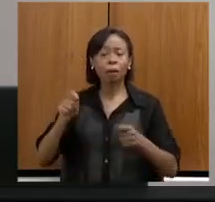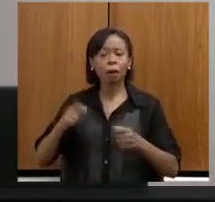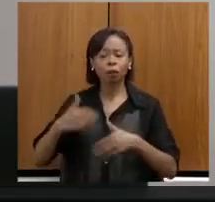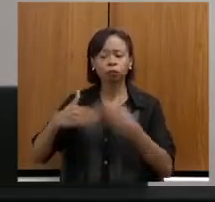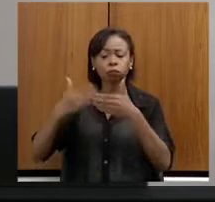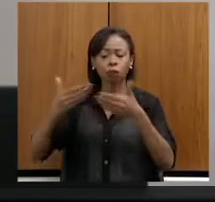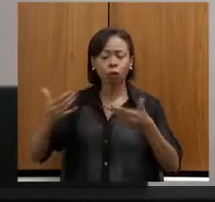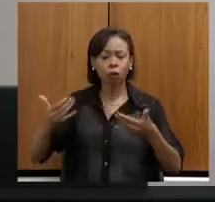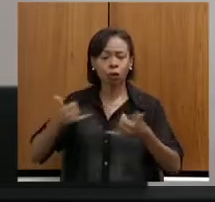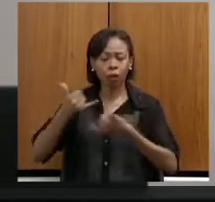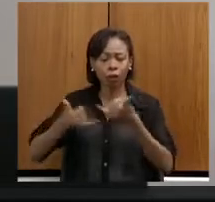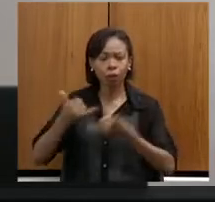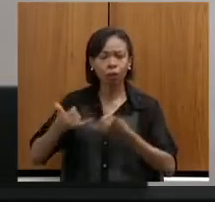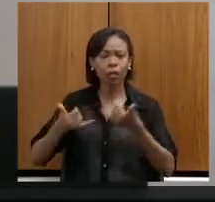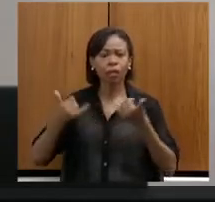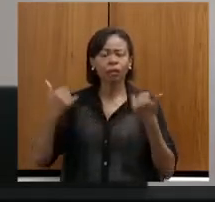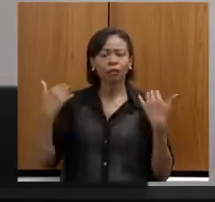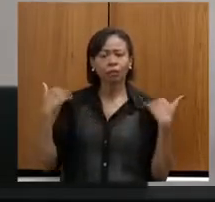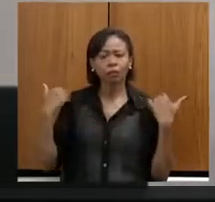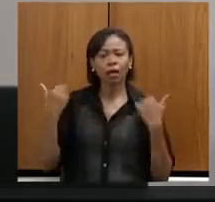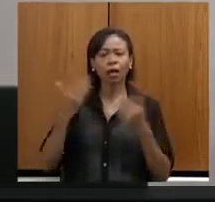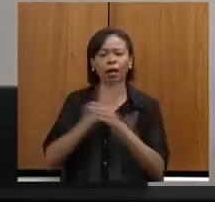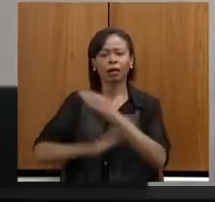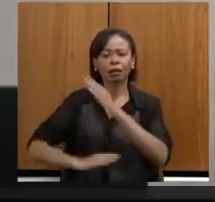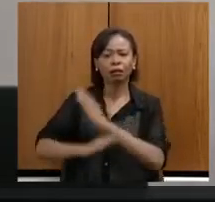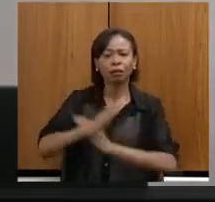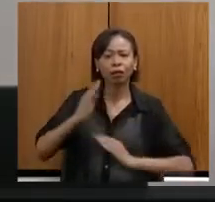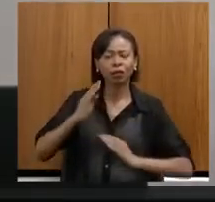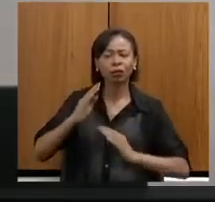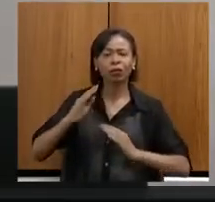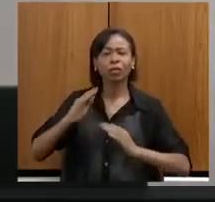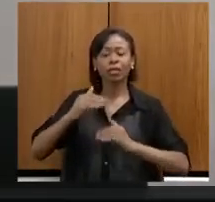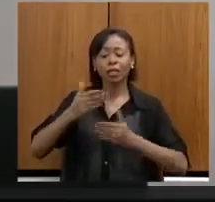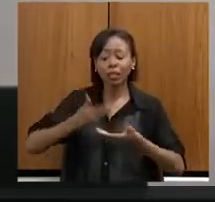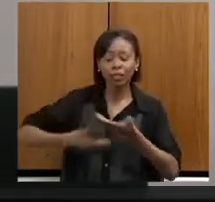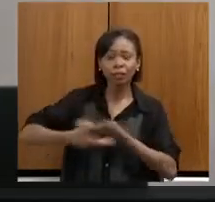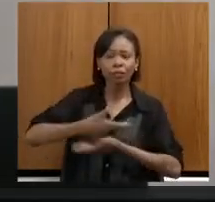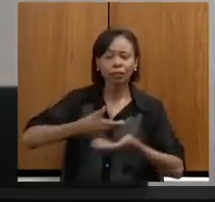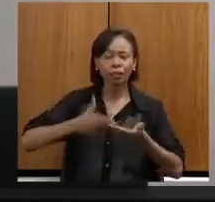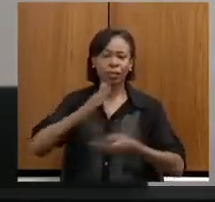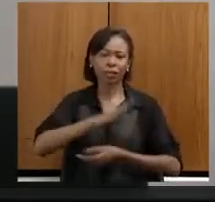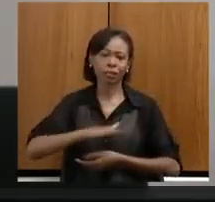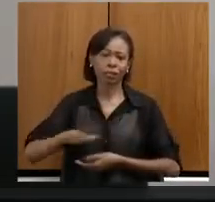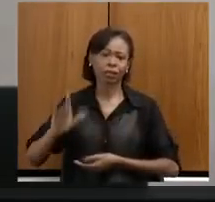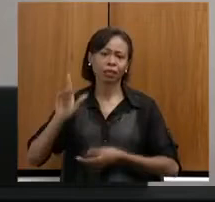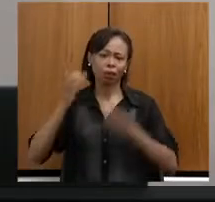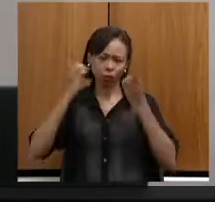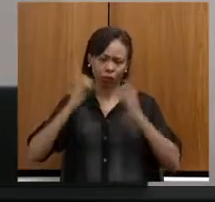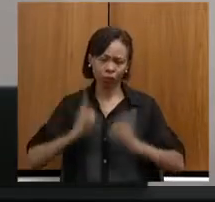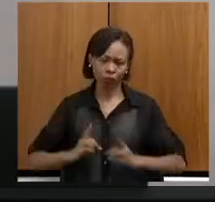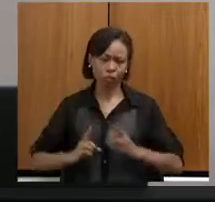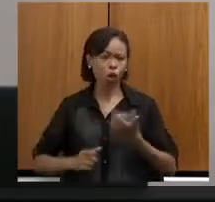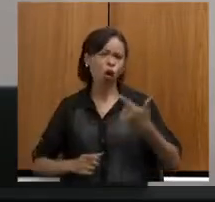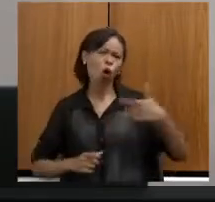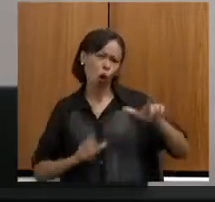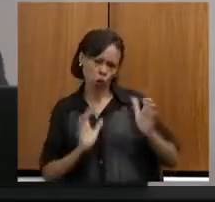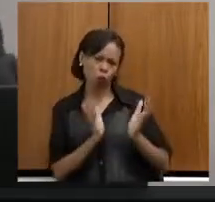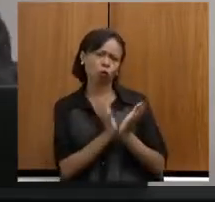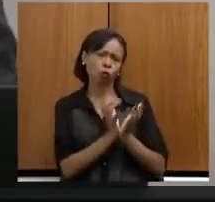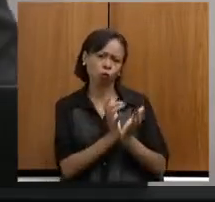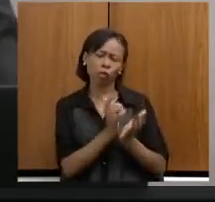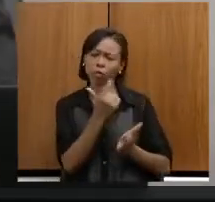desporto e a interação das crianças com deficiência e outras também sem deficiência?